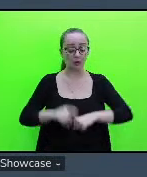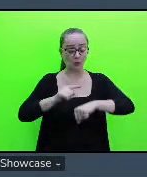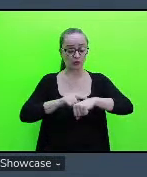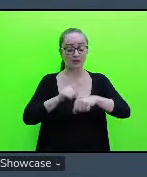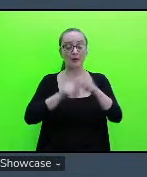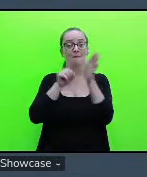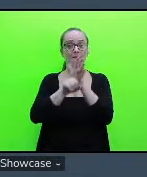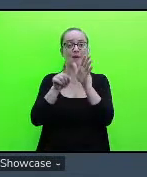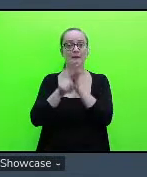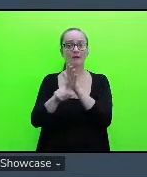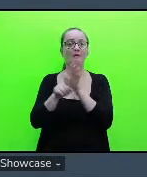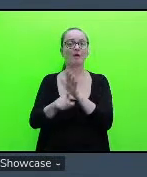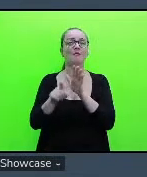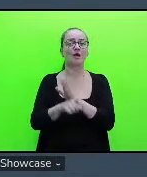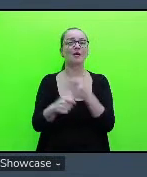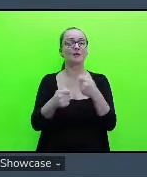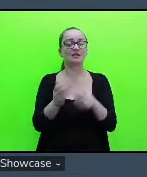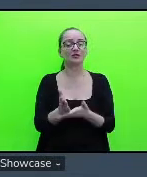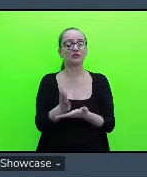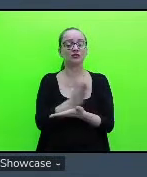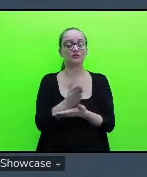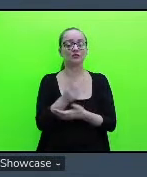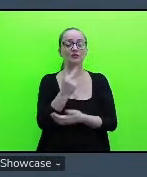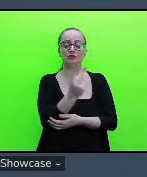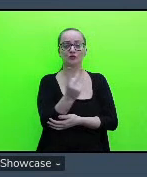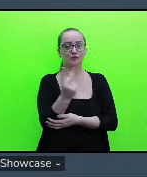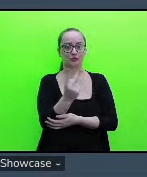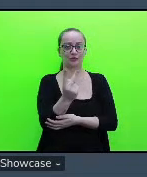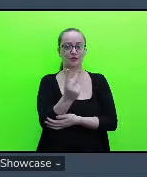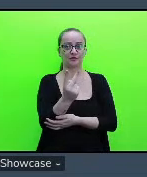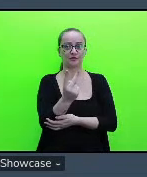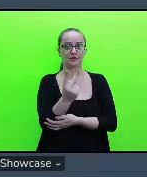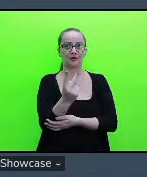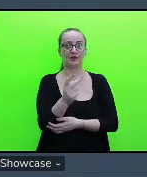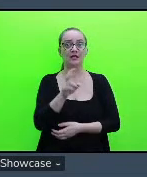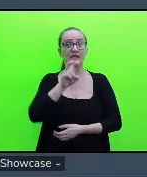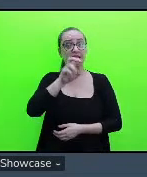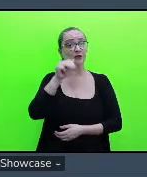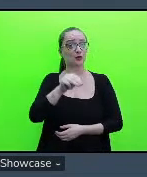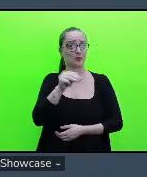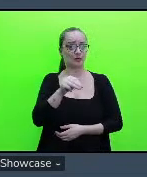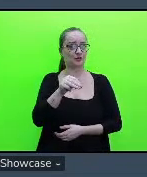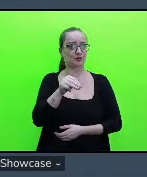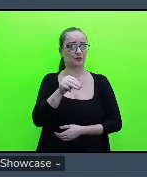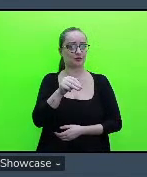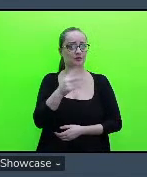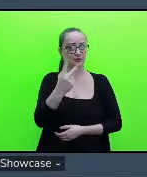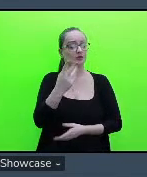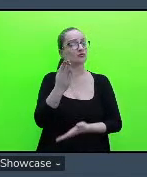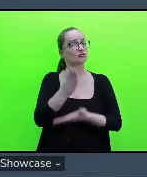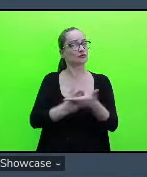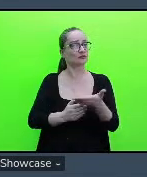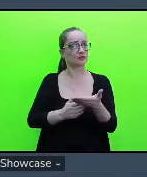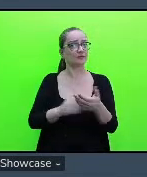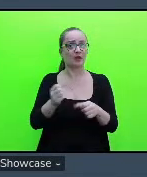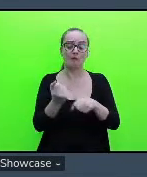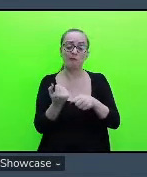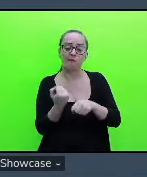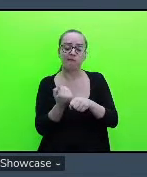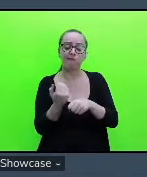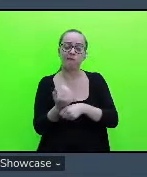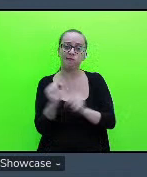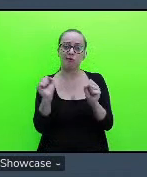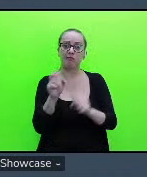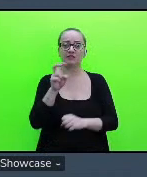arguição, ela tem que ser dividida entre vocês dois, os cinco minutos, aí como a gente estourou os cinco minutos,